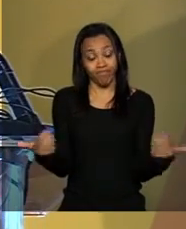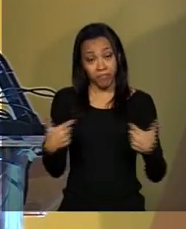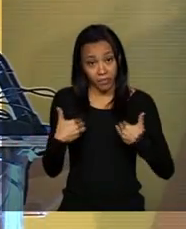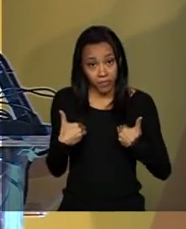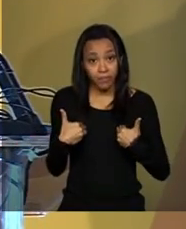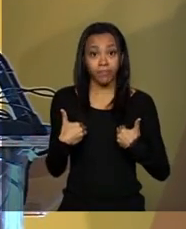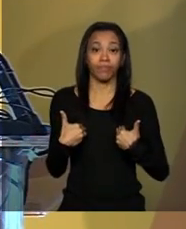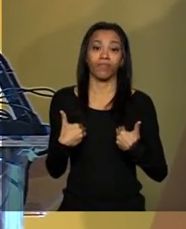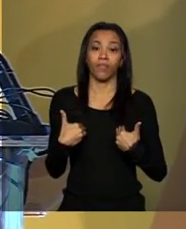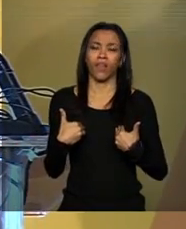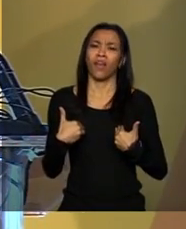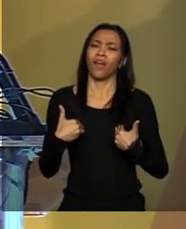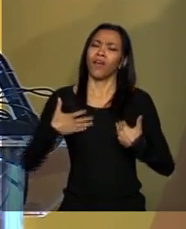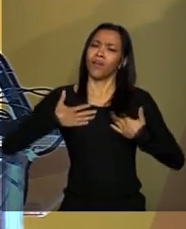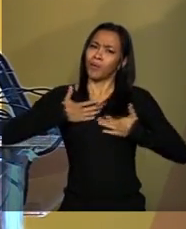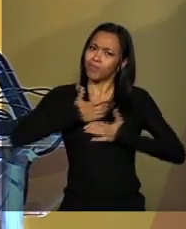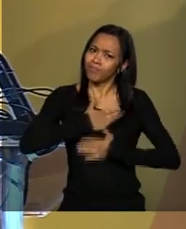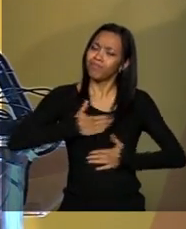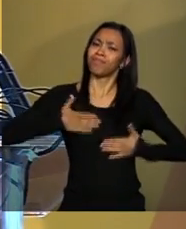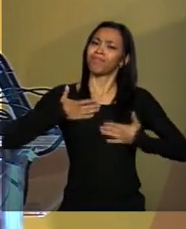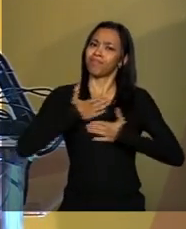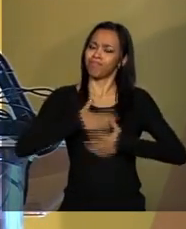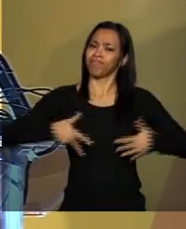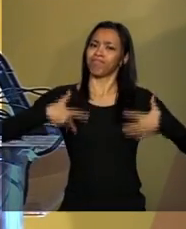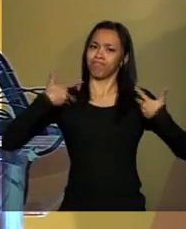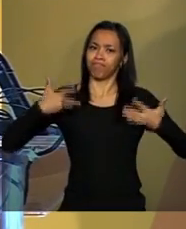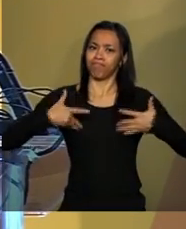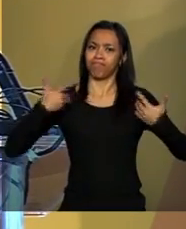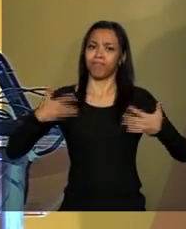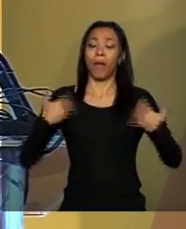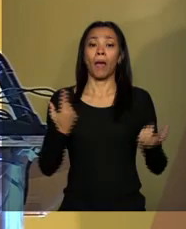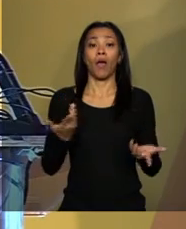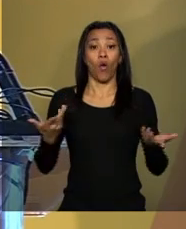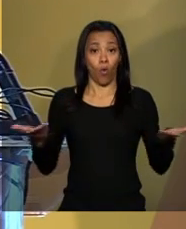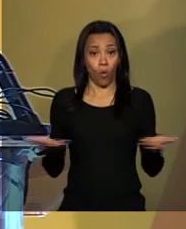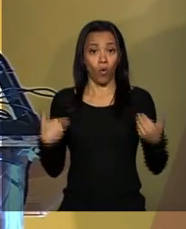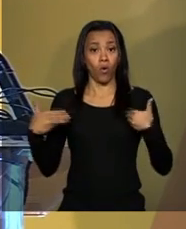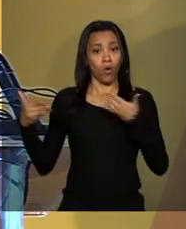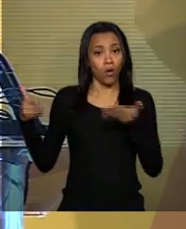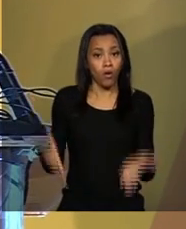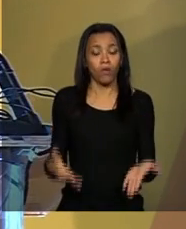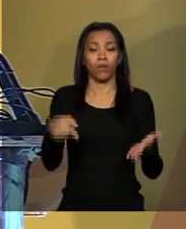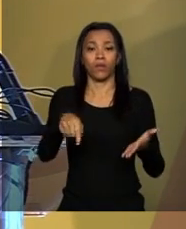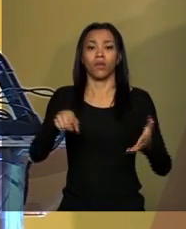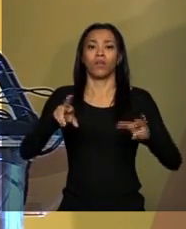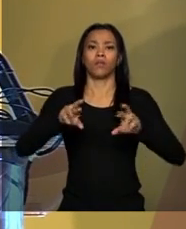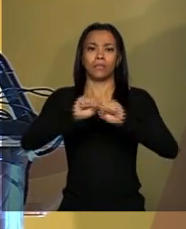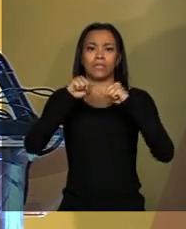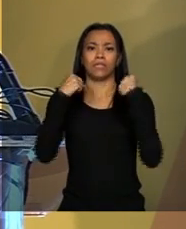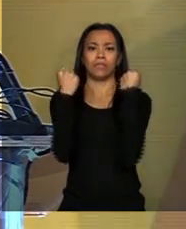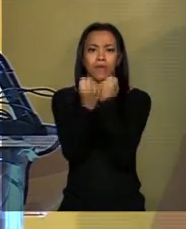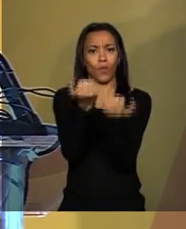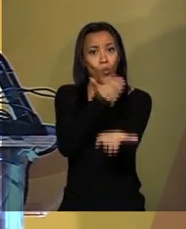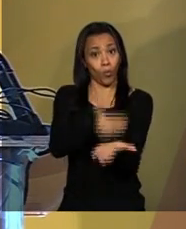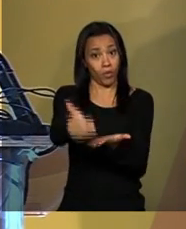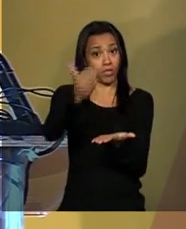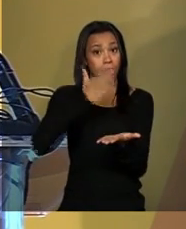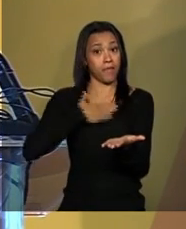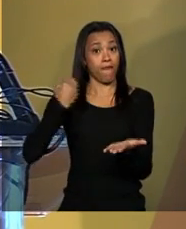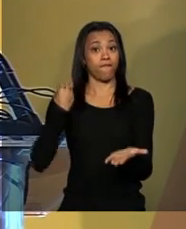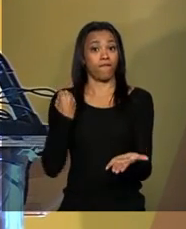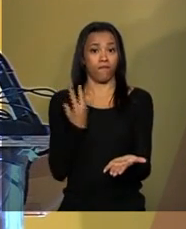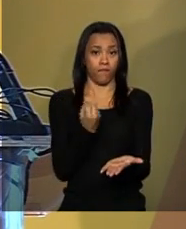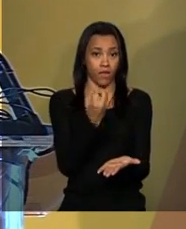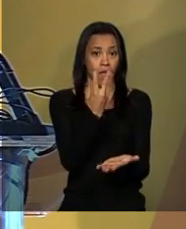é com grande satisfação que participo desse seminário no início da minha viagem aos